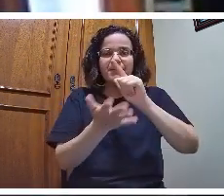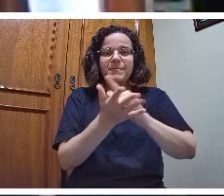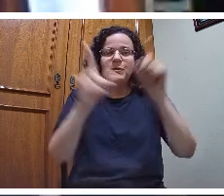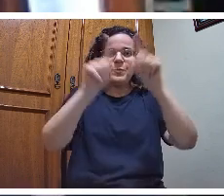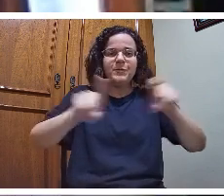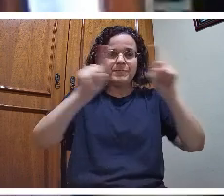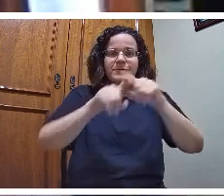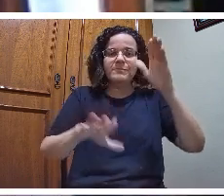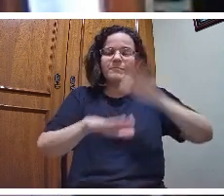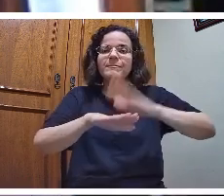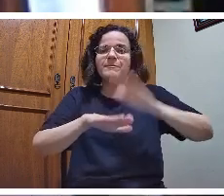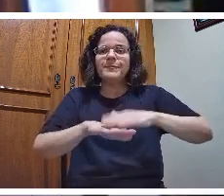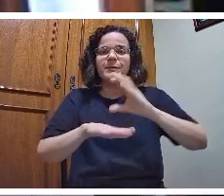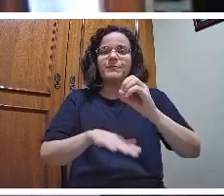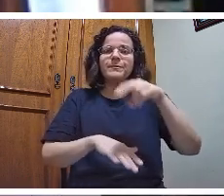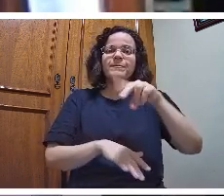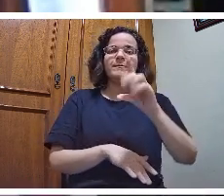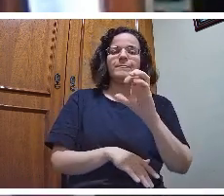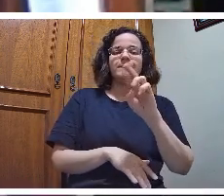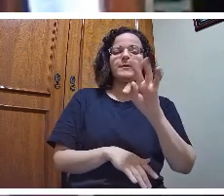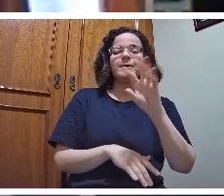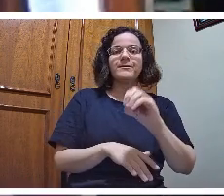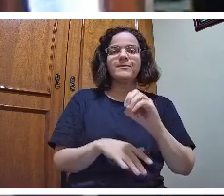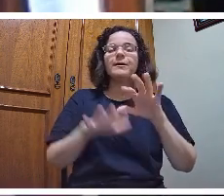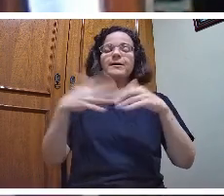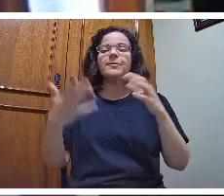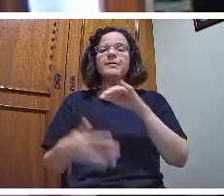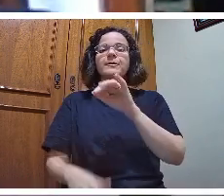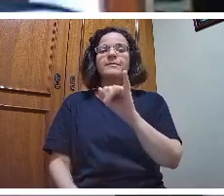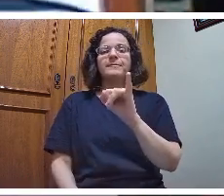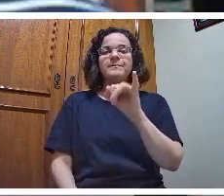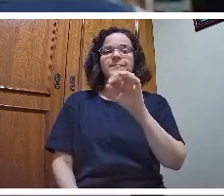Empírico é aquilo que eu vejo e percebo, é isso mesmo, sempre foi assim.